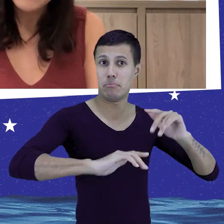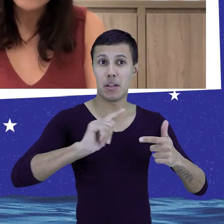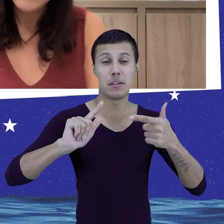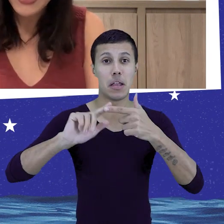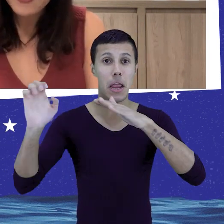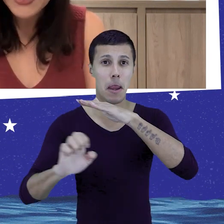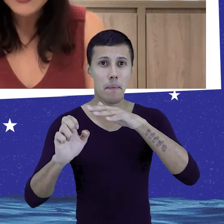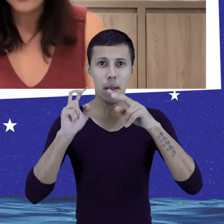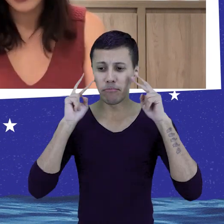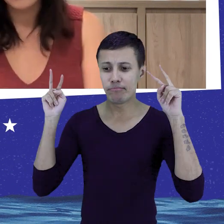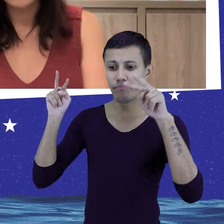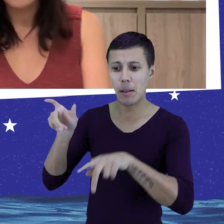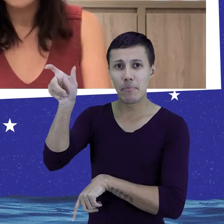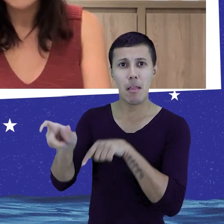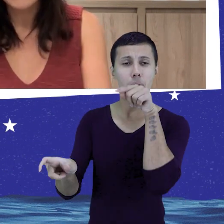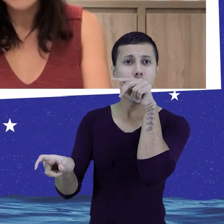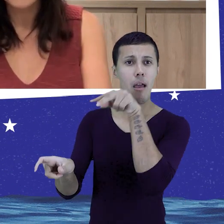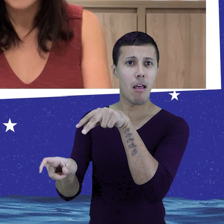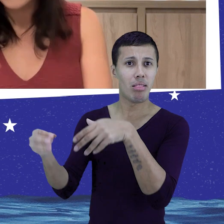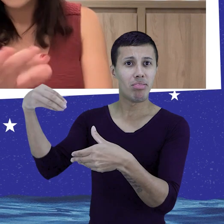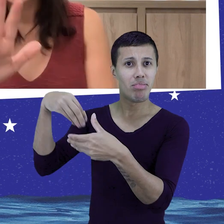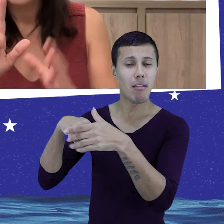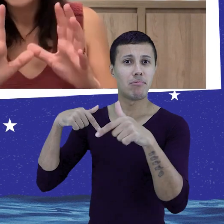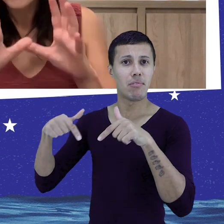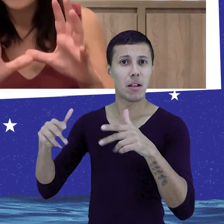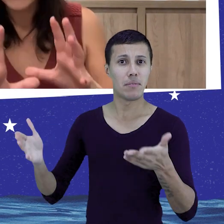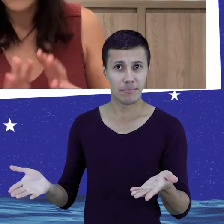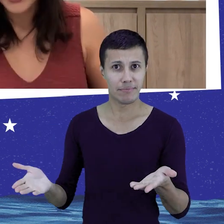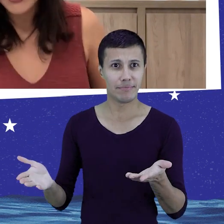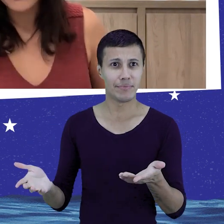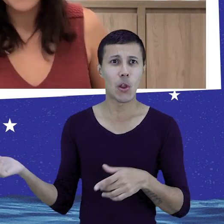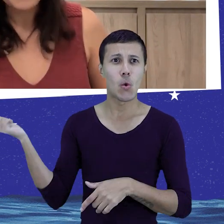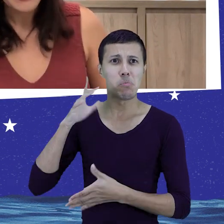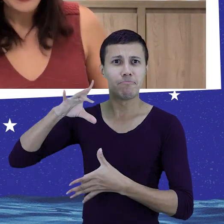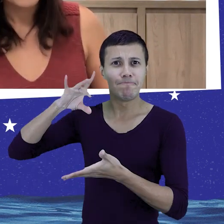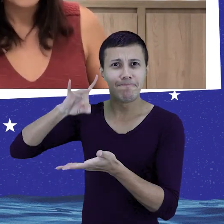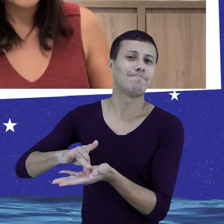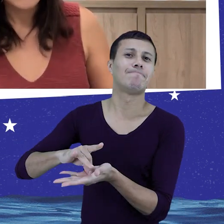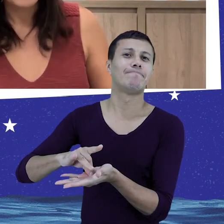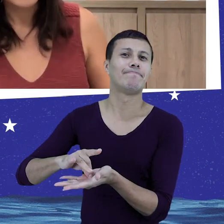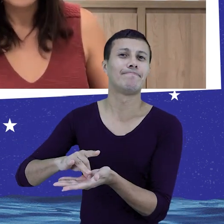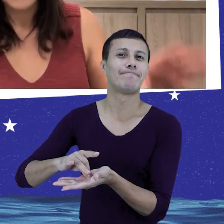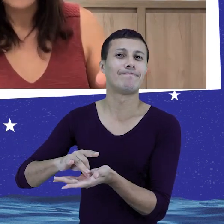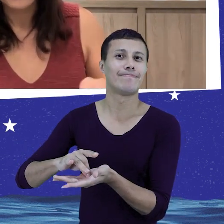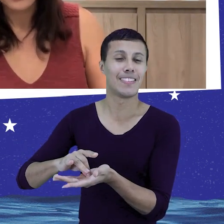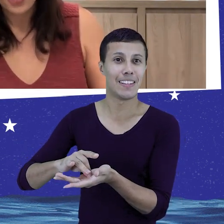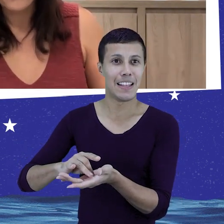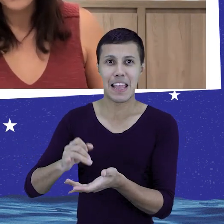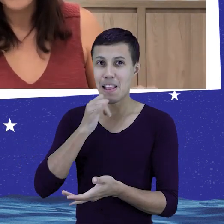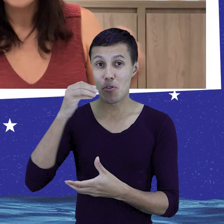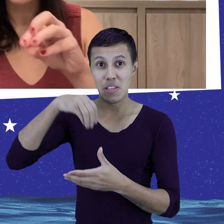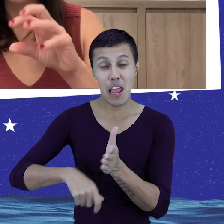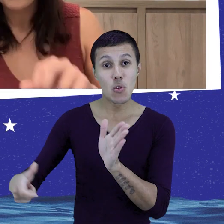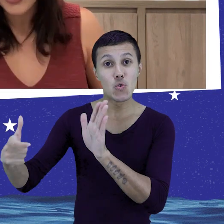uma empresa olhar para esse ser humano que está lá dentro. Então, assim, para deixar mais concreto, a gente tem, por exemplo, dentro do